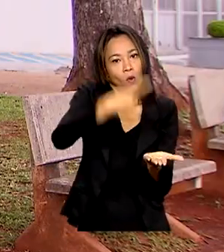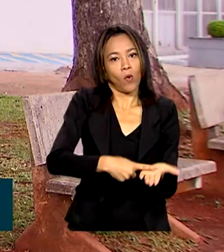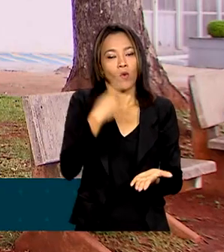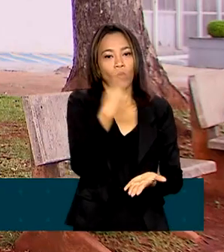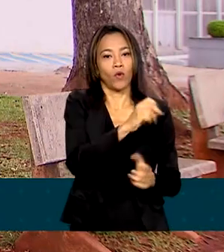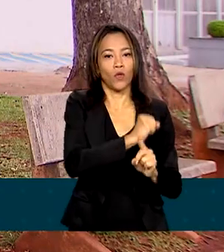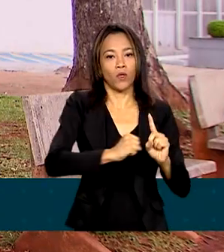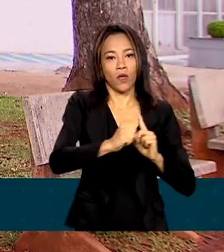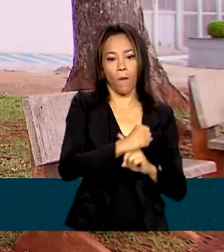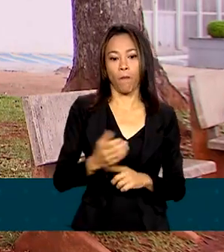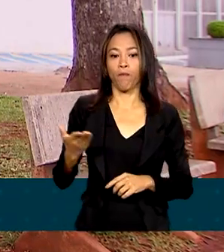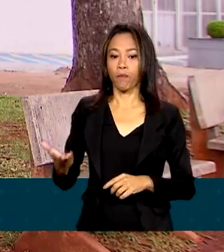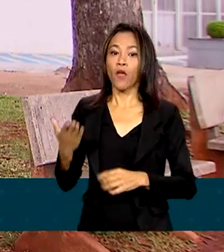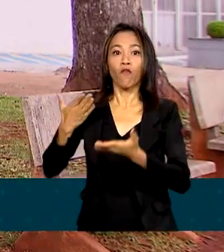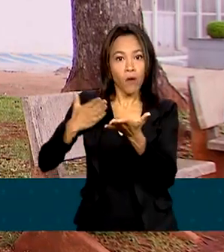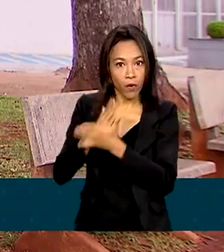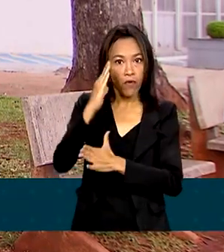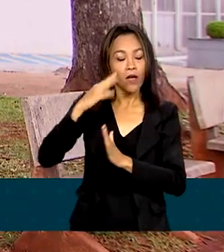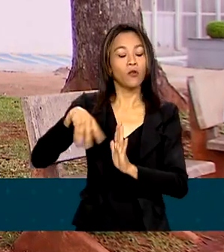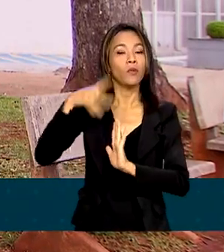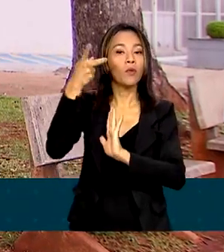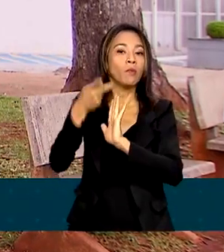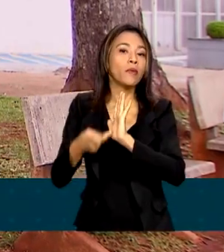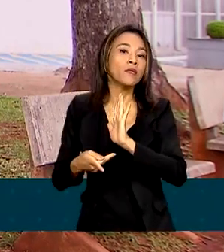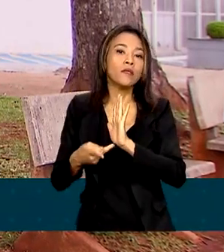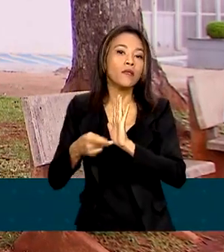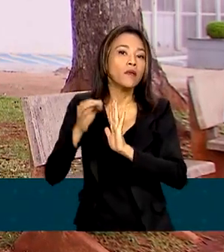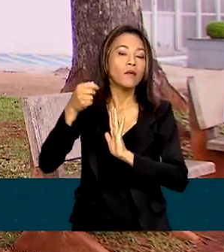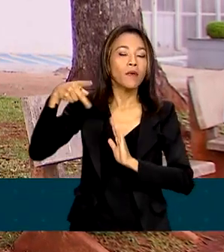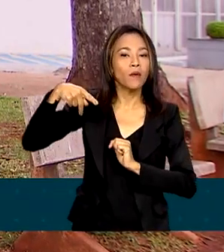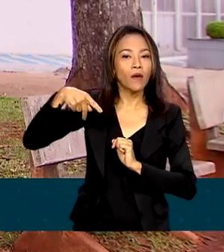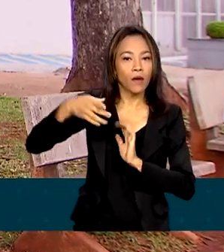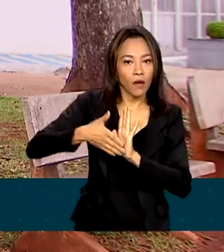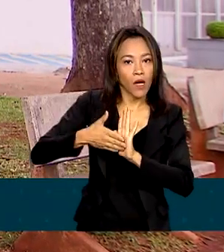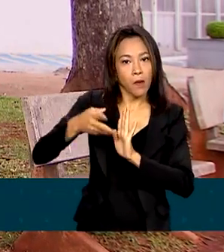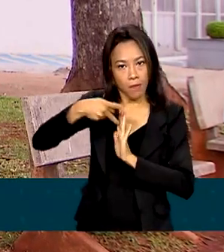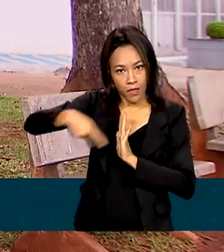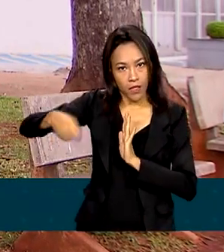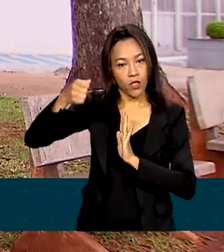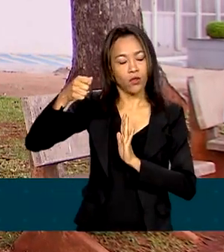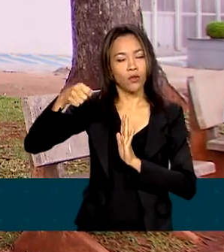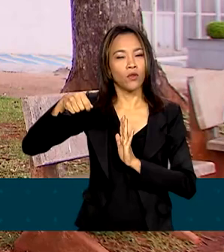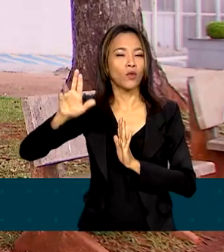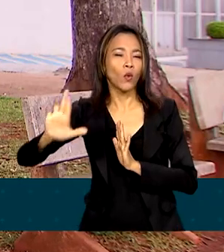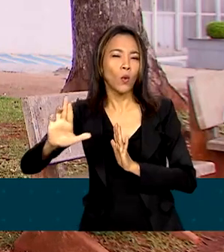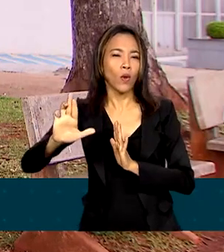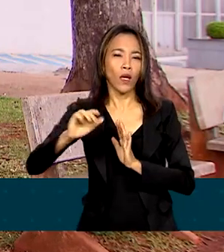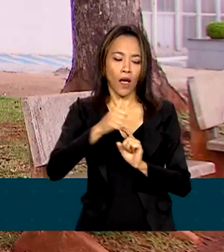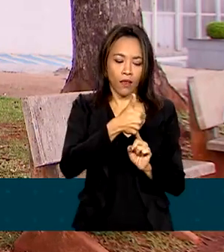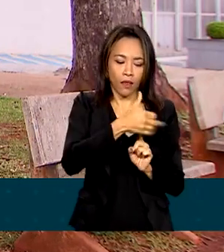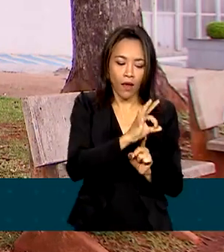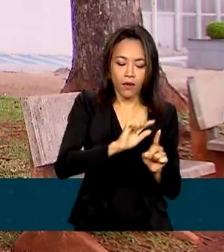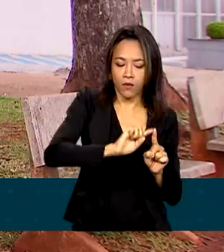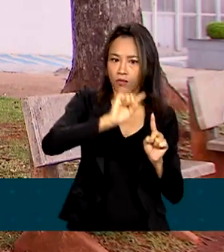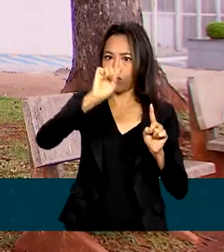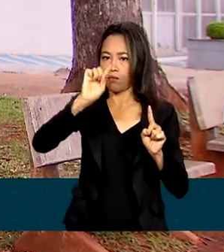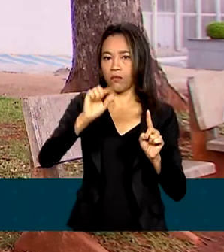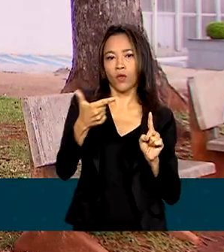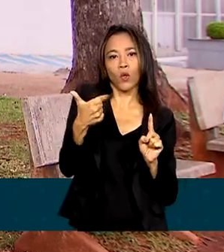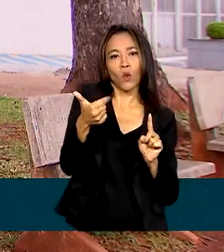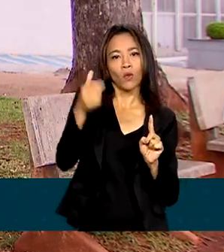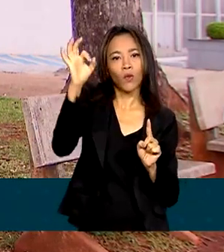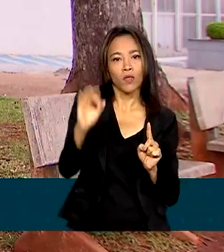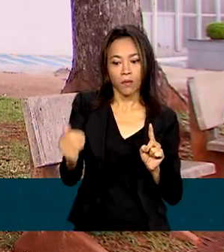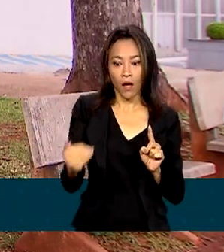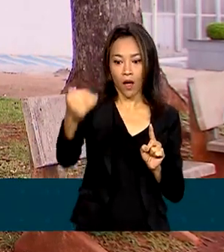aprovada pelo presidente Lula e a porcentagem do biodiesel passa dos atuais 10% para 12% já a partir